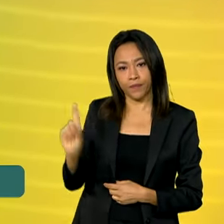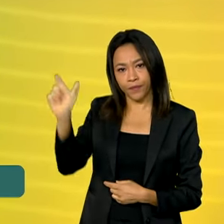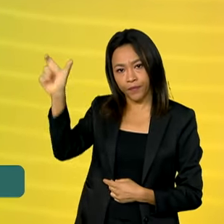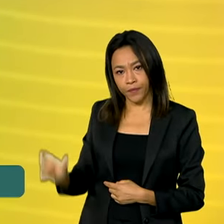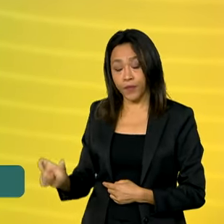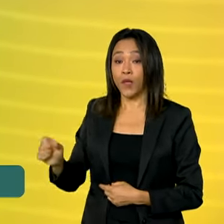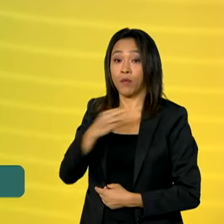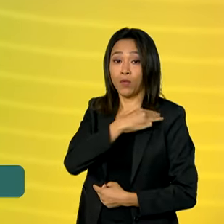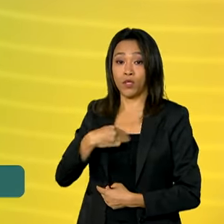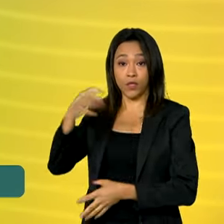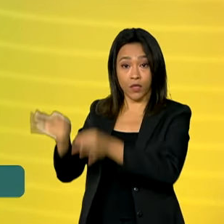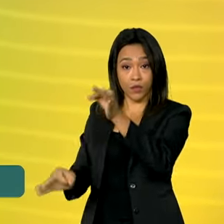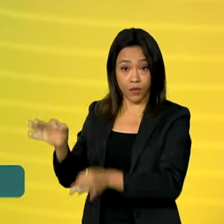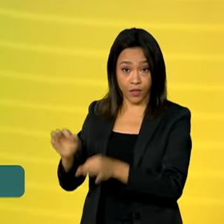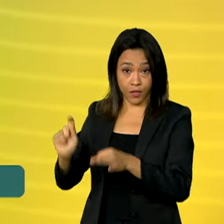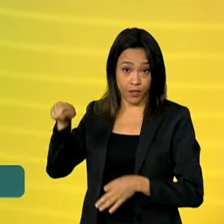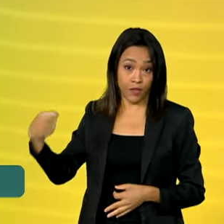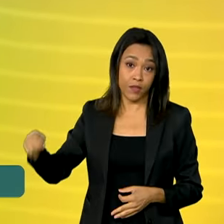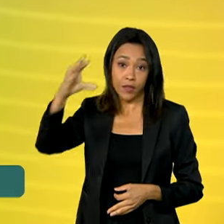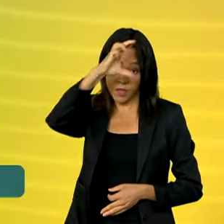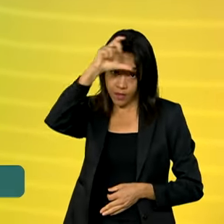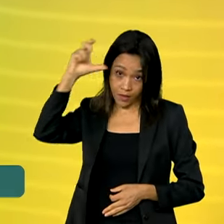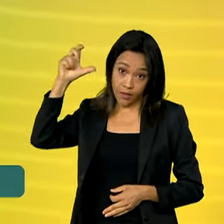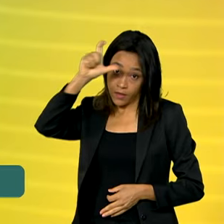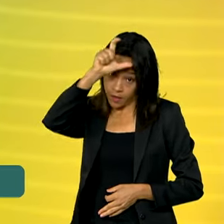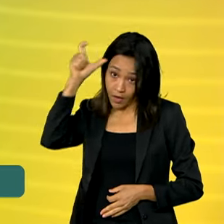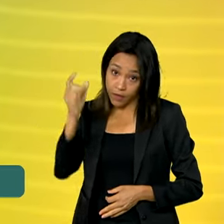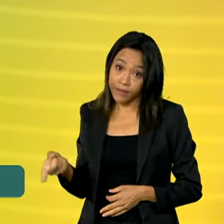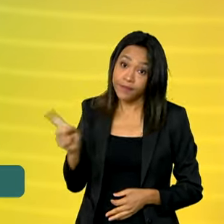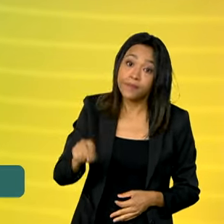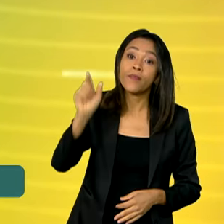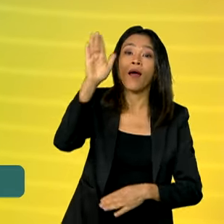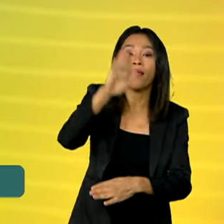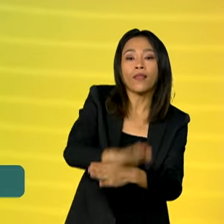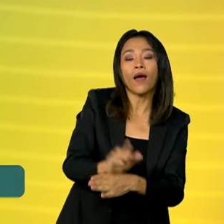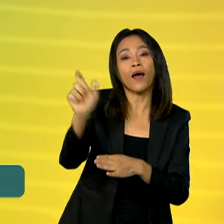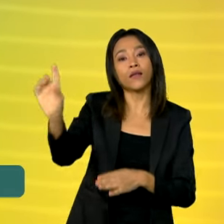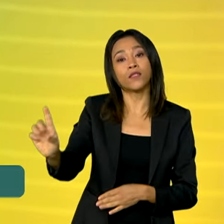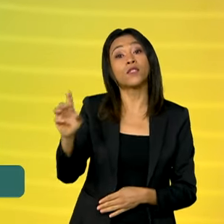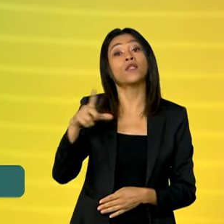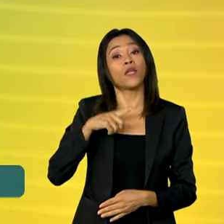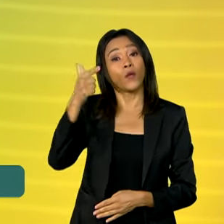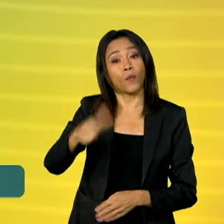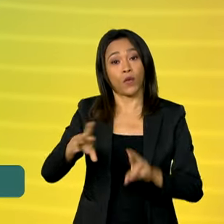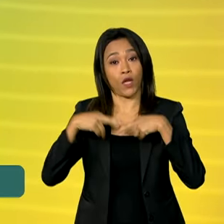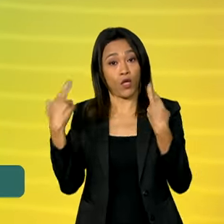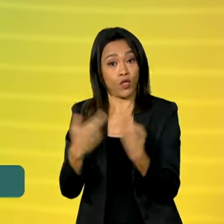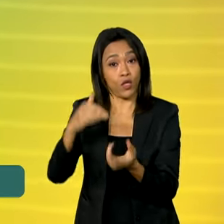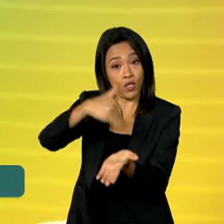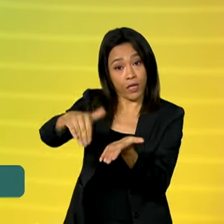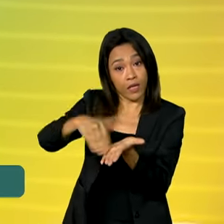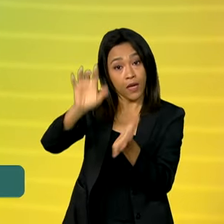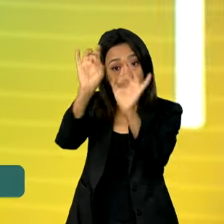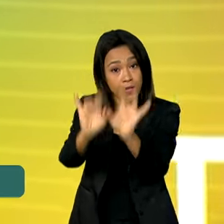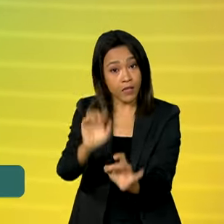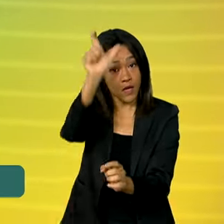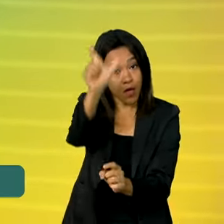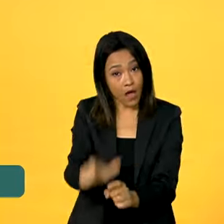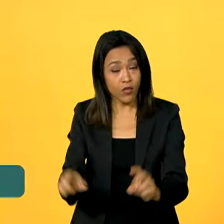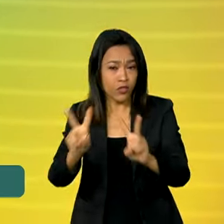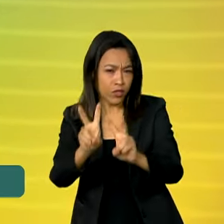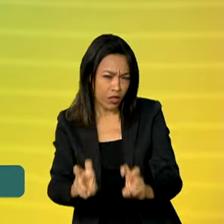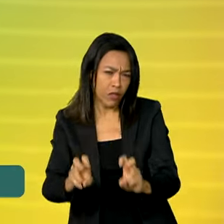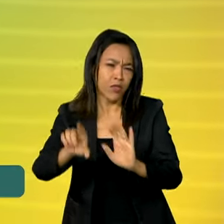Segurança Pública, Ricardo Lewandowski. À tarde, Lula se reúne com o secretário especial para assuntos jurídicos da Casa Civil